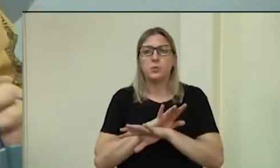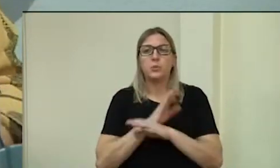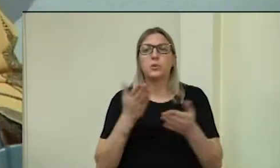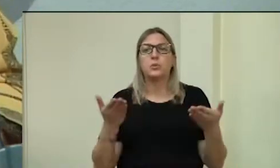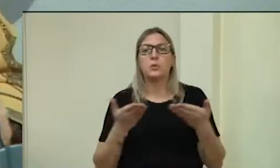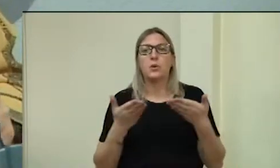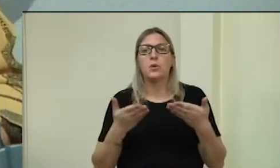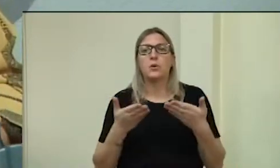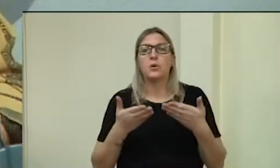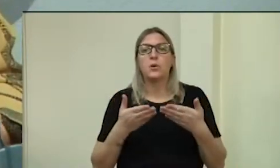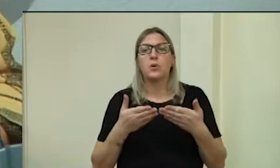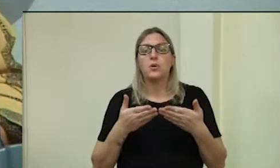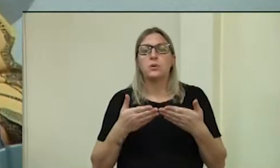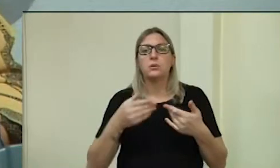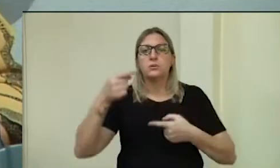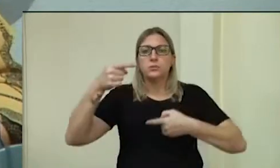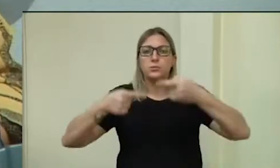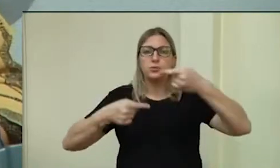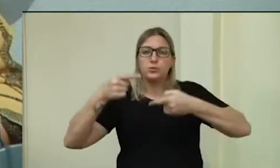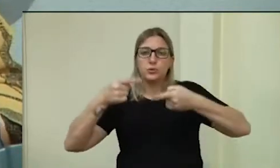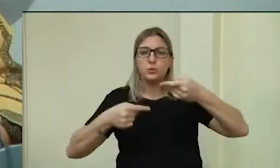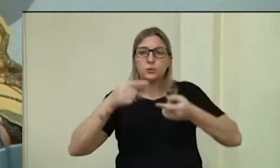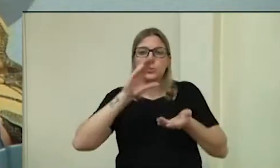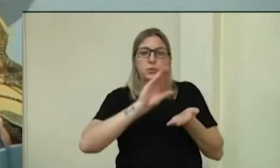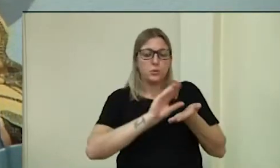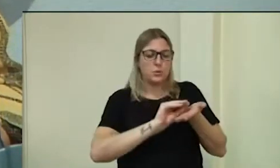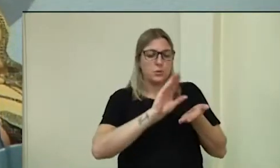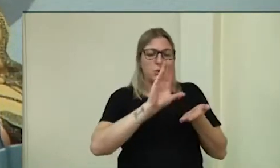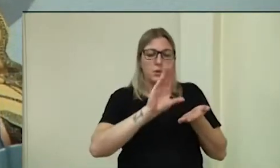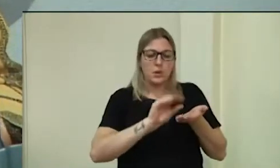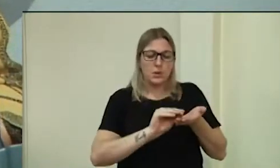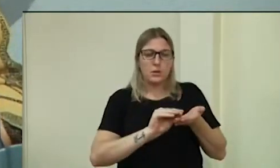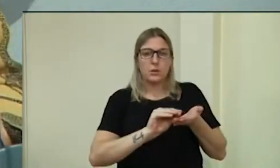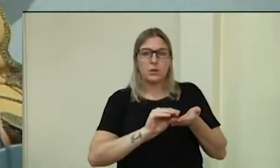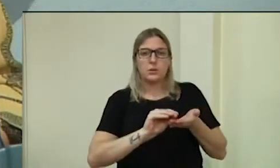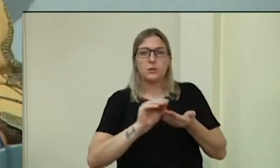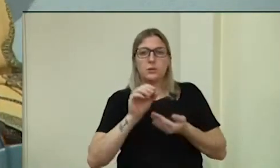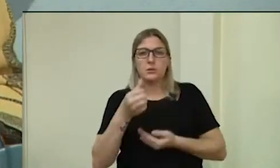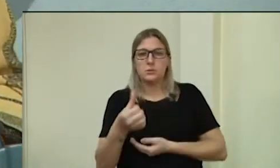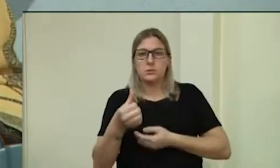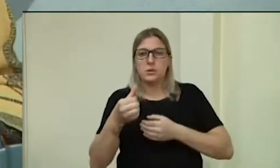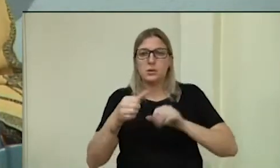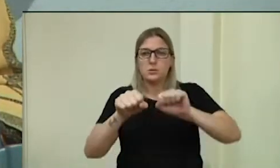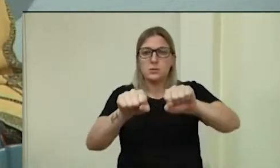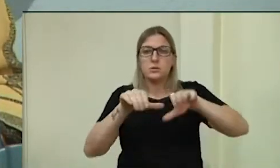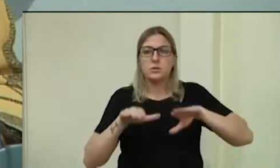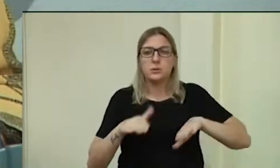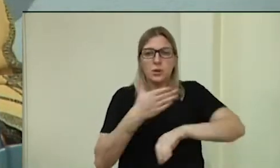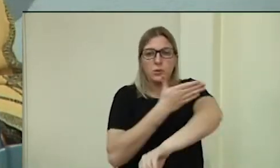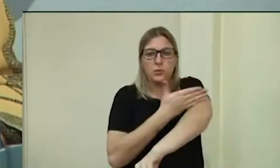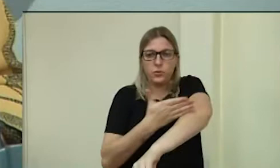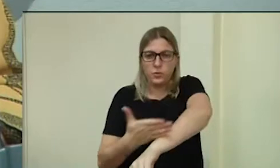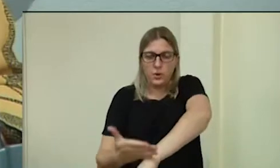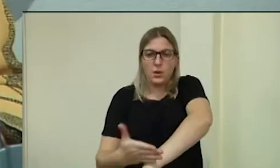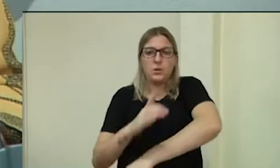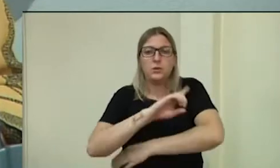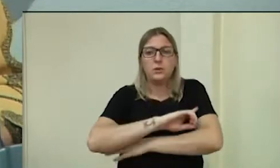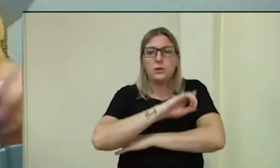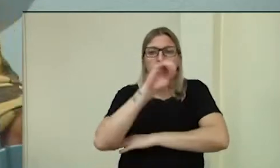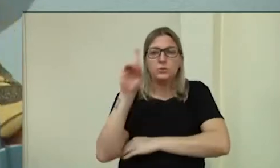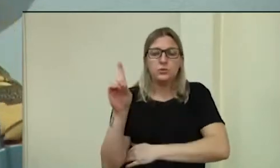sessão, coloco em apreciação a seguinte ata. Ata da 6ª Sessão Plenária Ordinária,